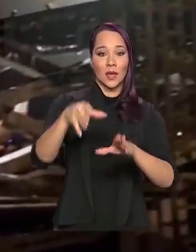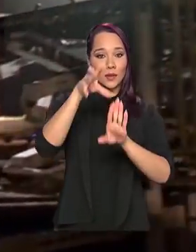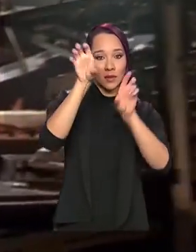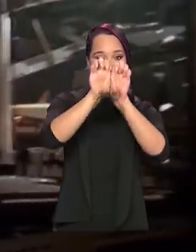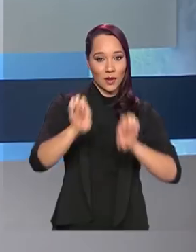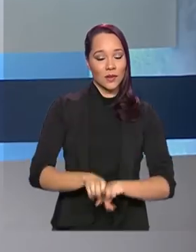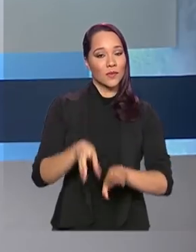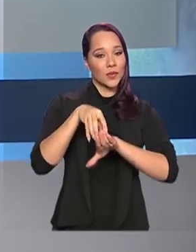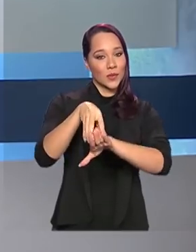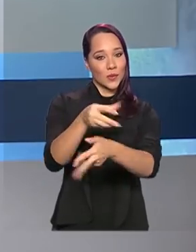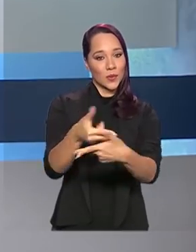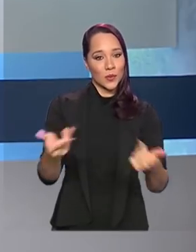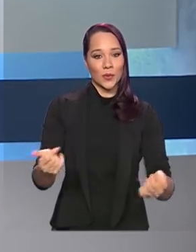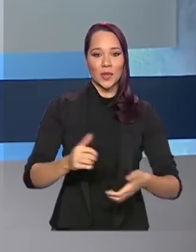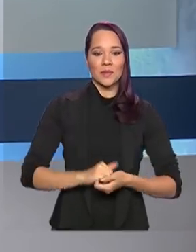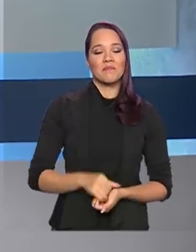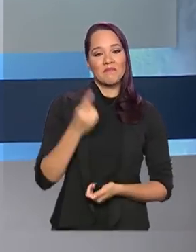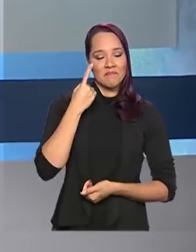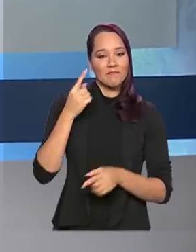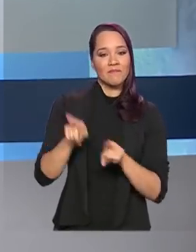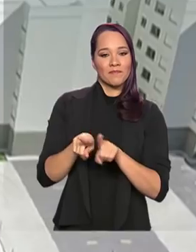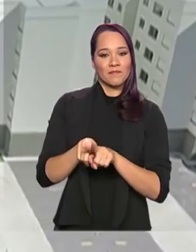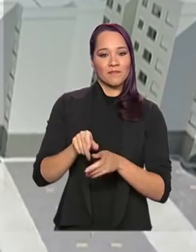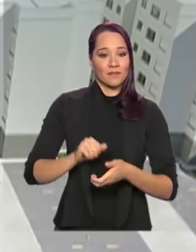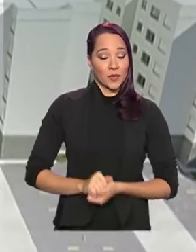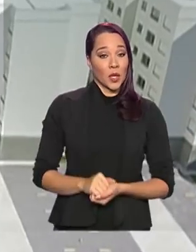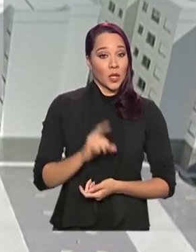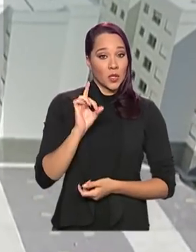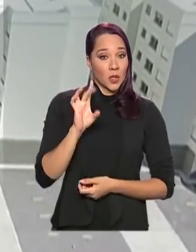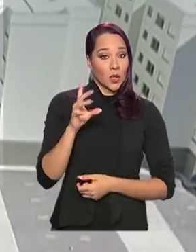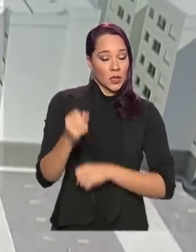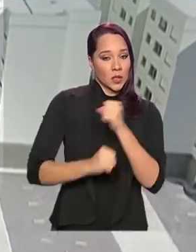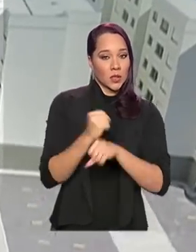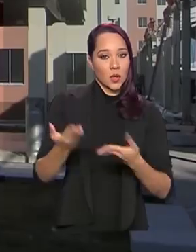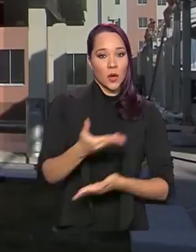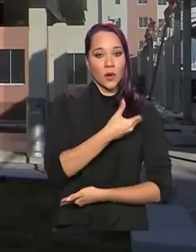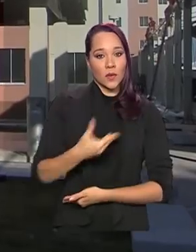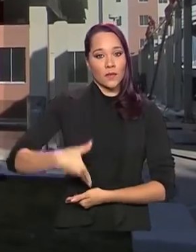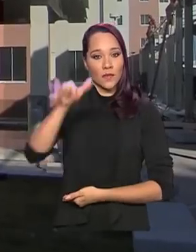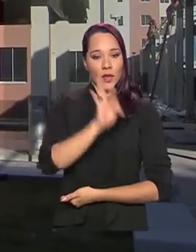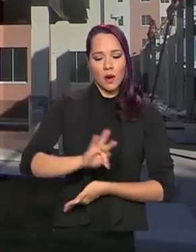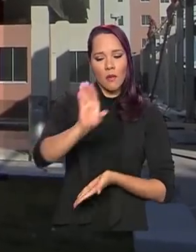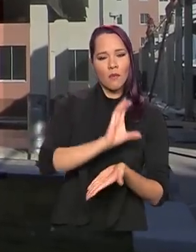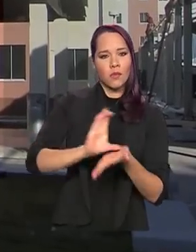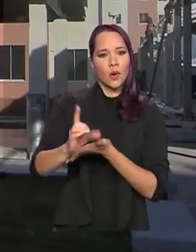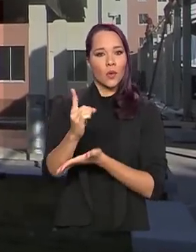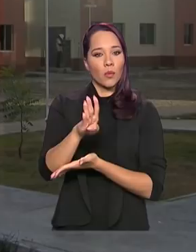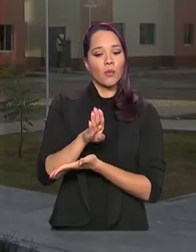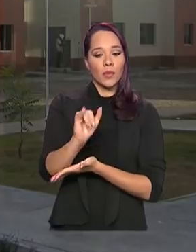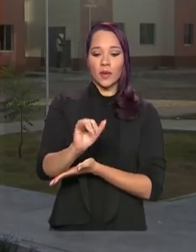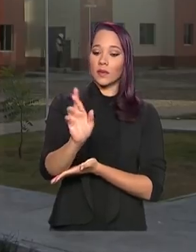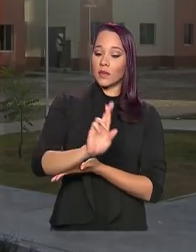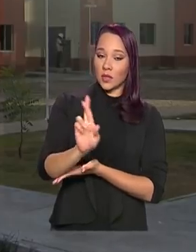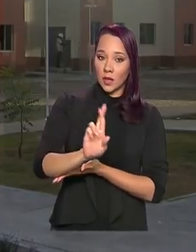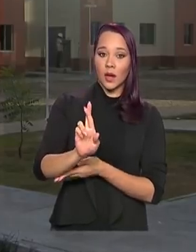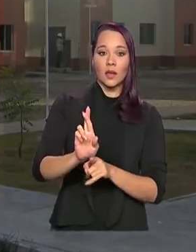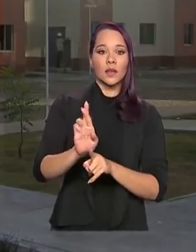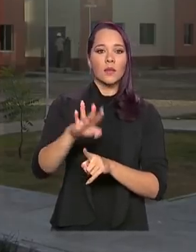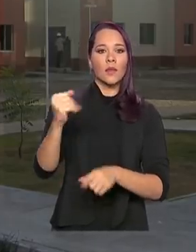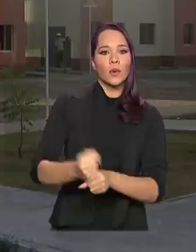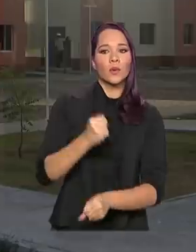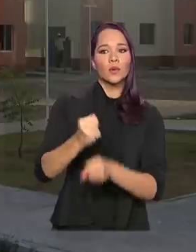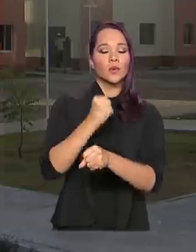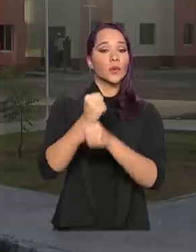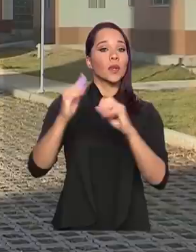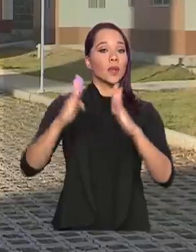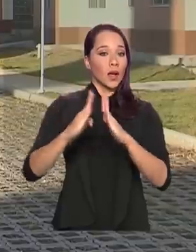Infraestrutura. E veja também, só neste ano o governo federal vai investir um bilhão de reais para construir